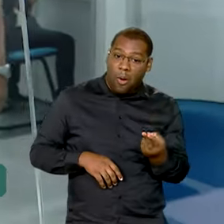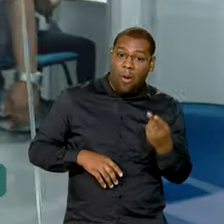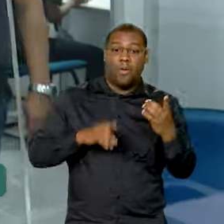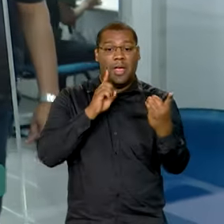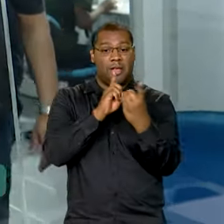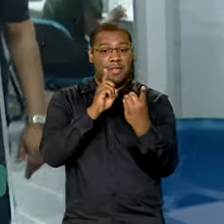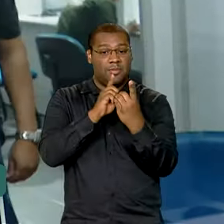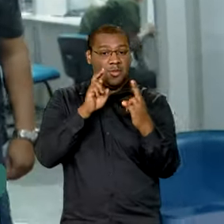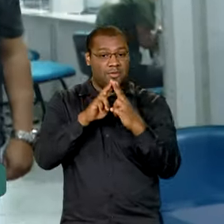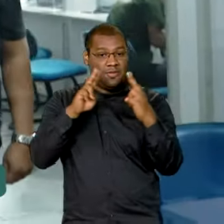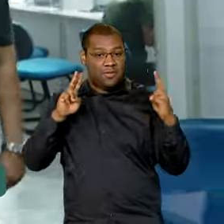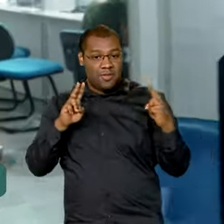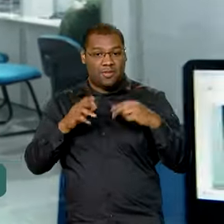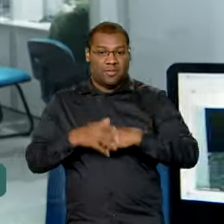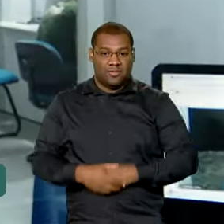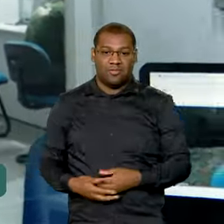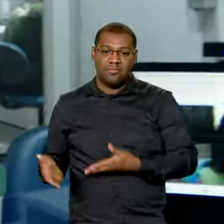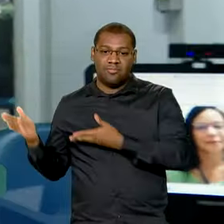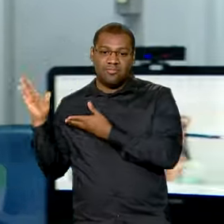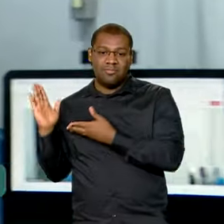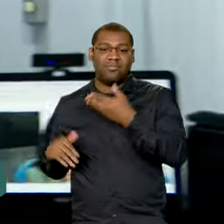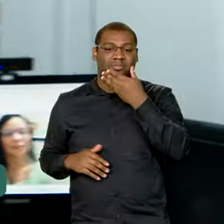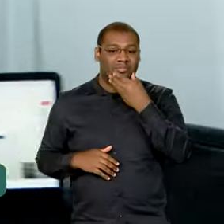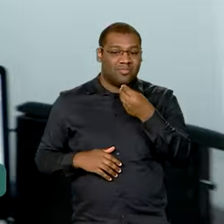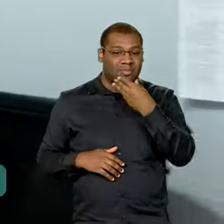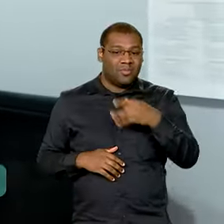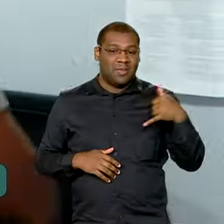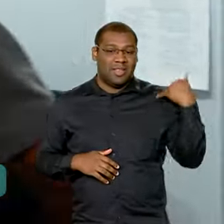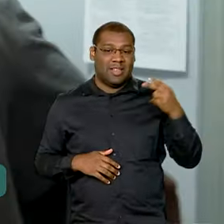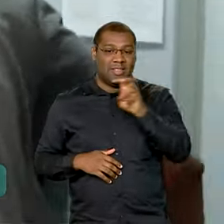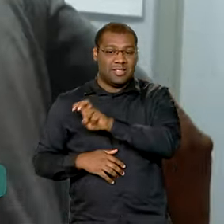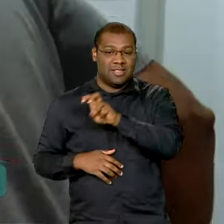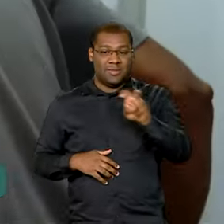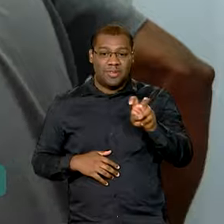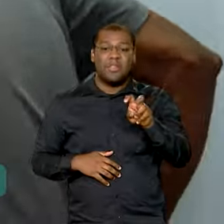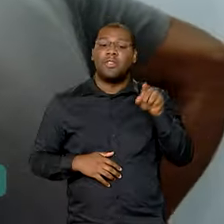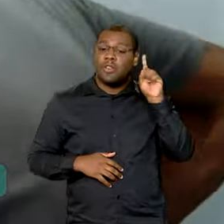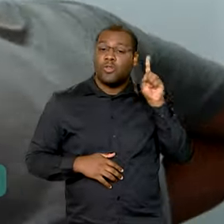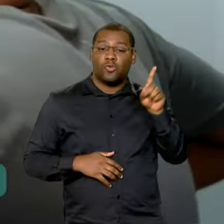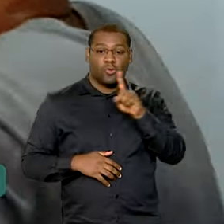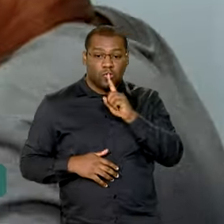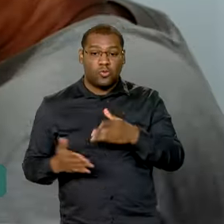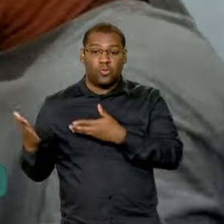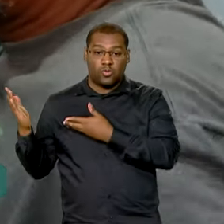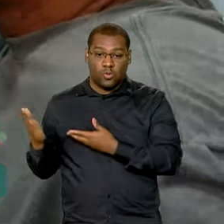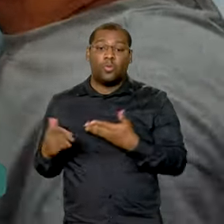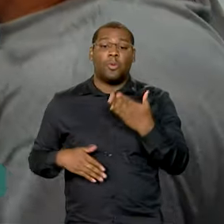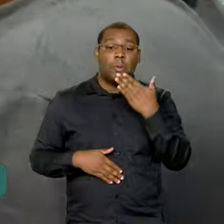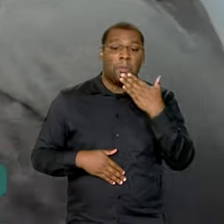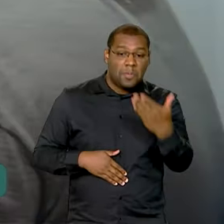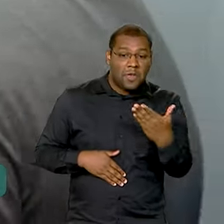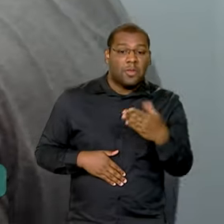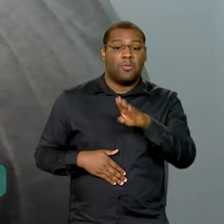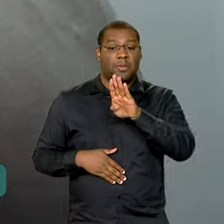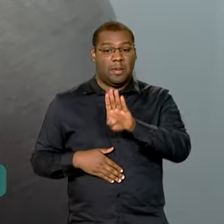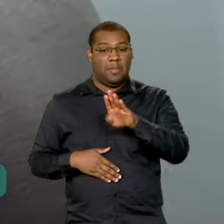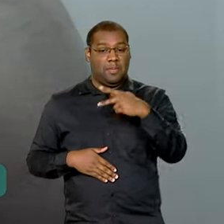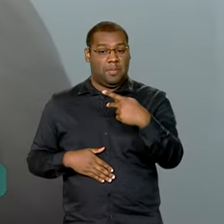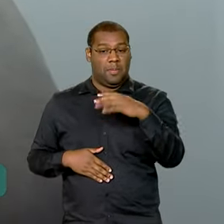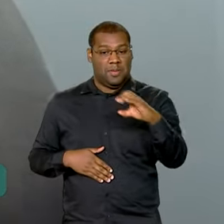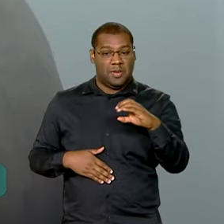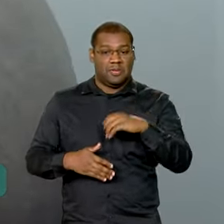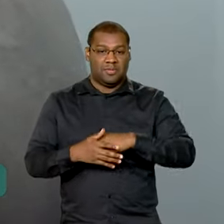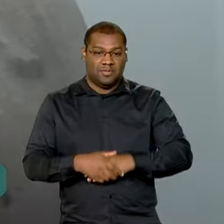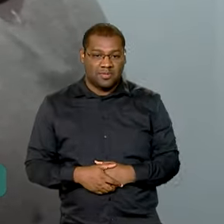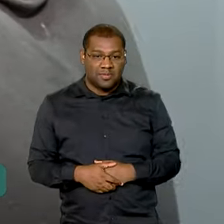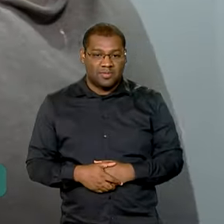Paulo Renato tem 55 anos. Surdo, ele já solicitou o benefício de prestação continuada. Paulo foi